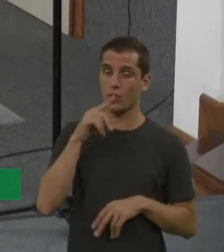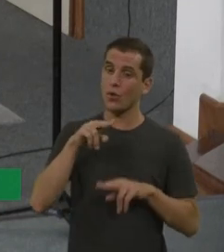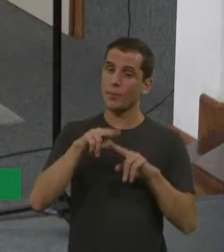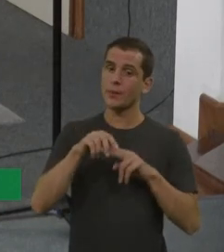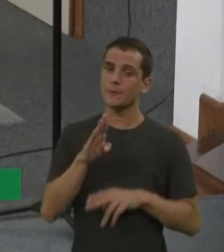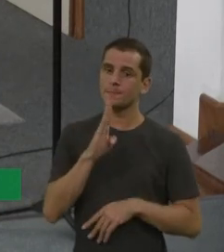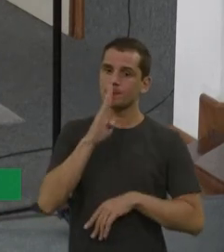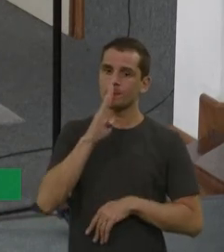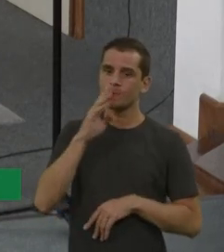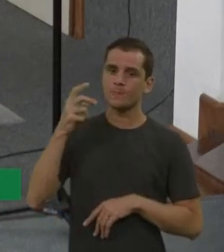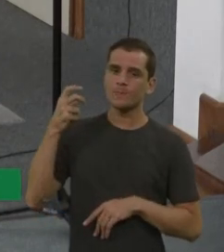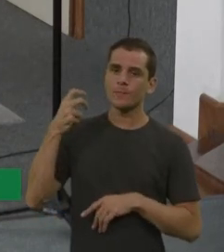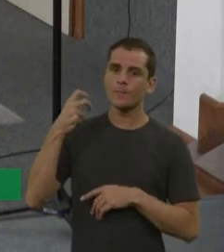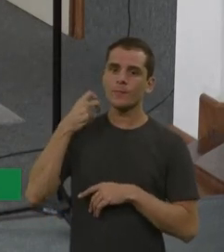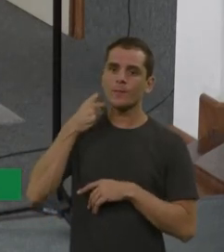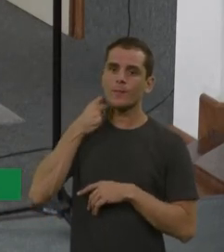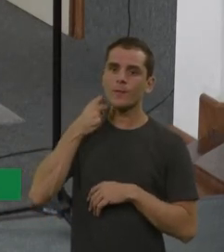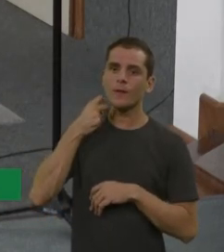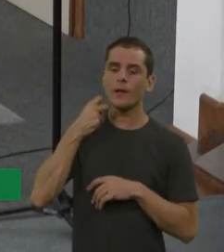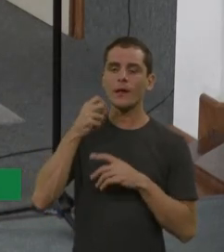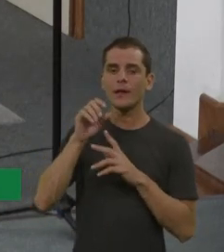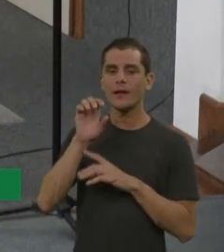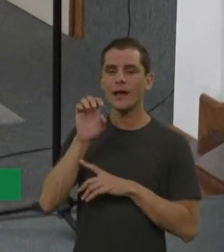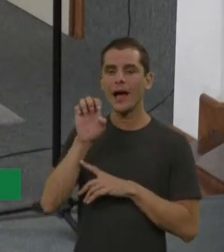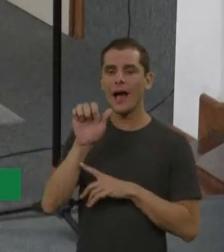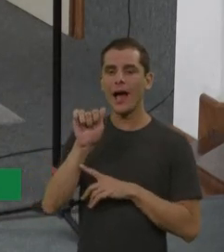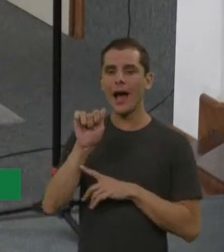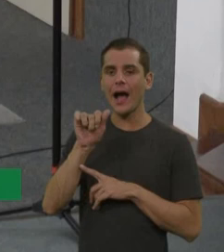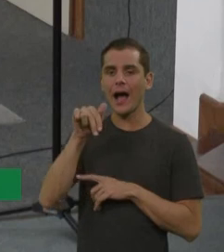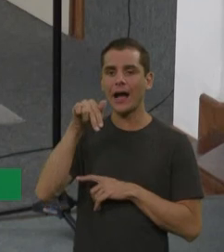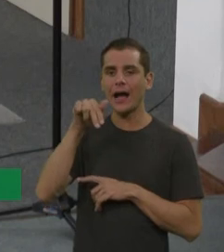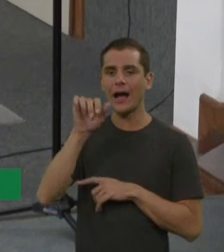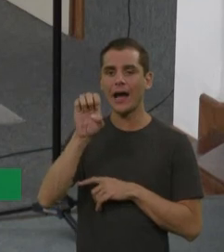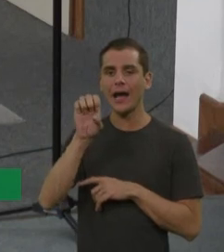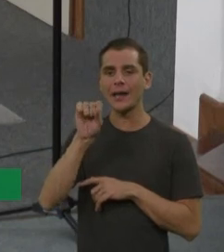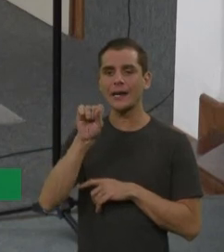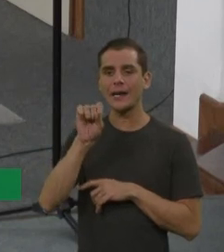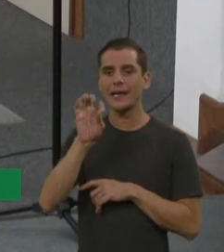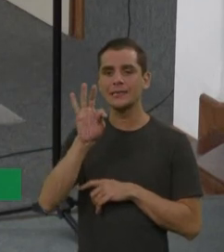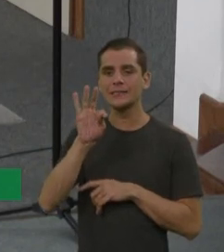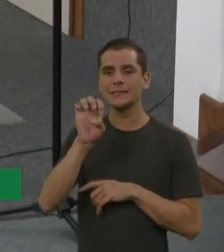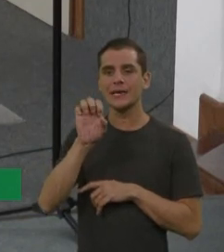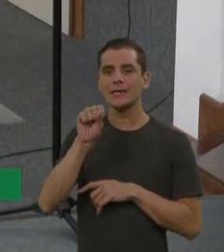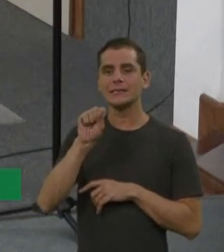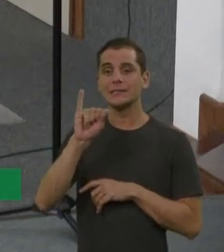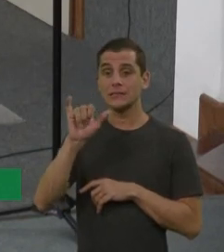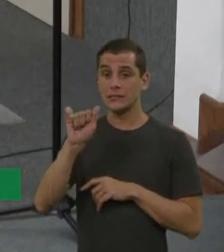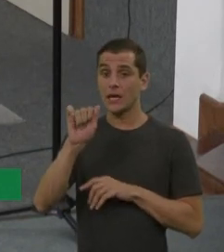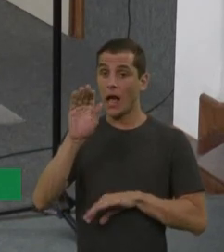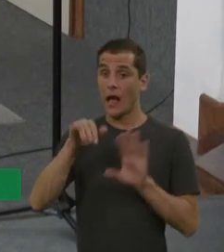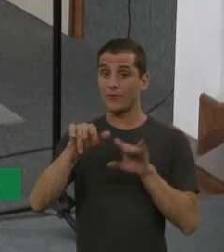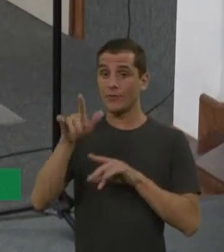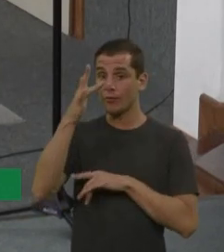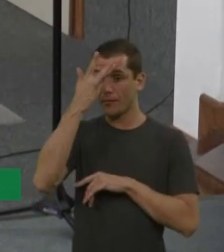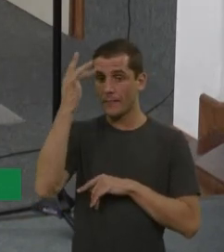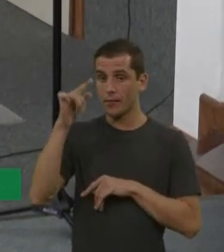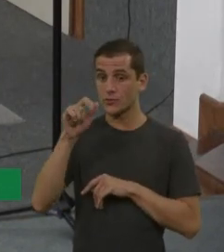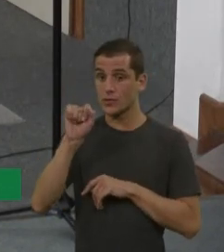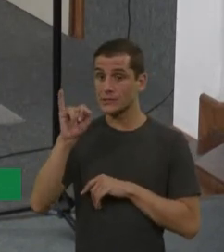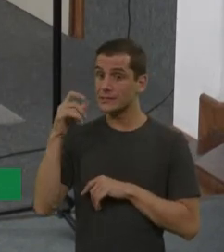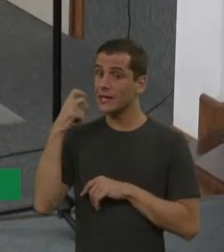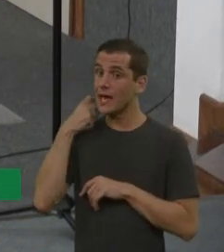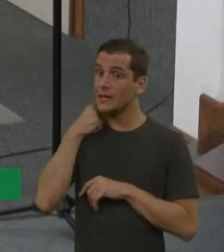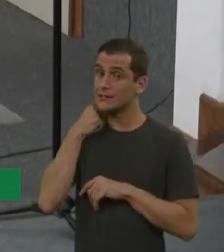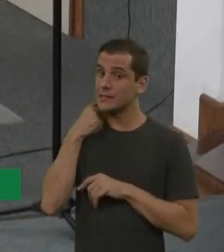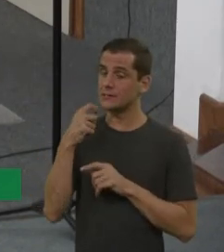ou na intubação, ou depois da intubação, né? Porque não sabem que tem MPS, né? Então, é muito importante a gente fazer o diagnóstico antes de